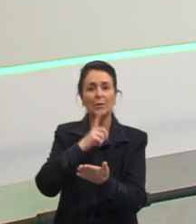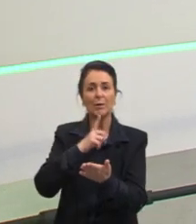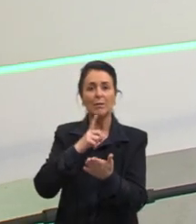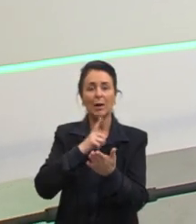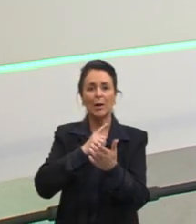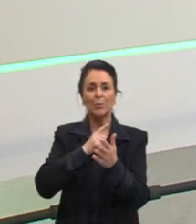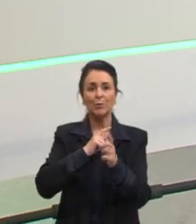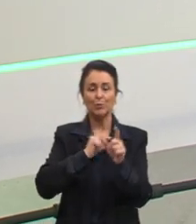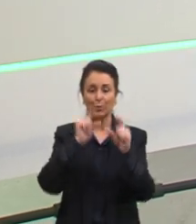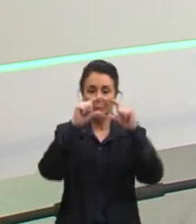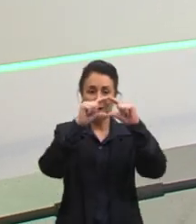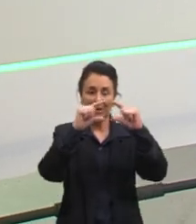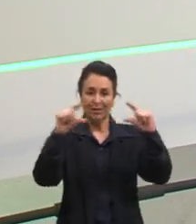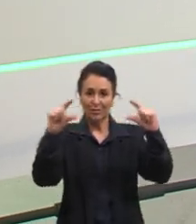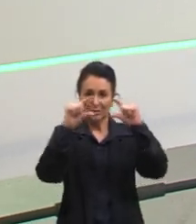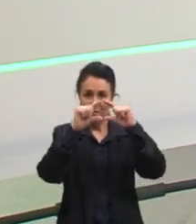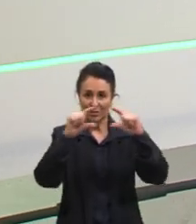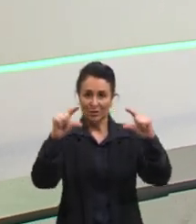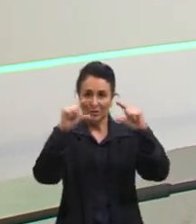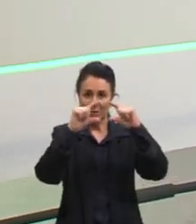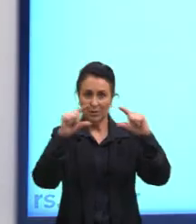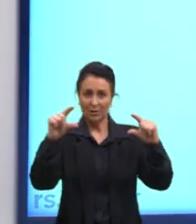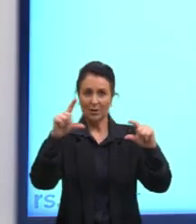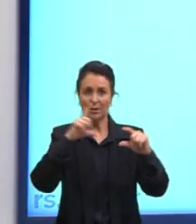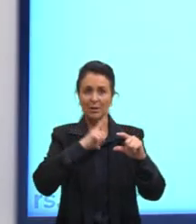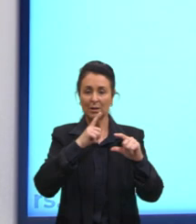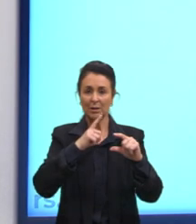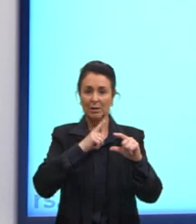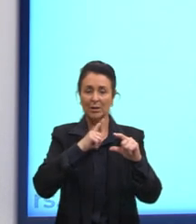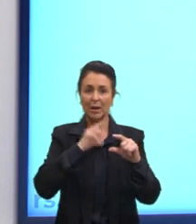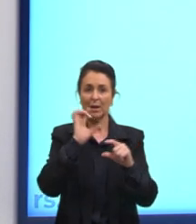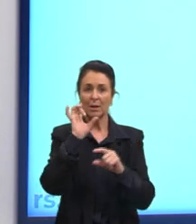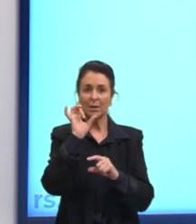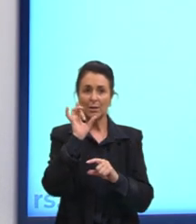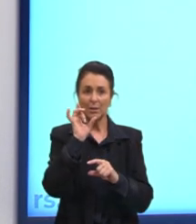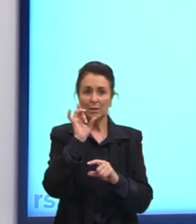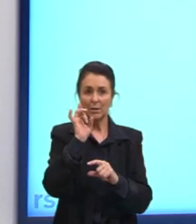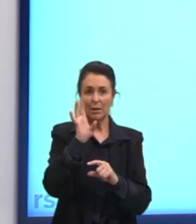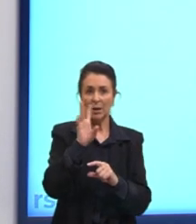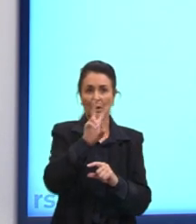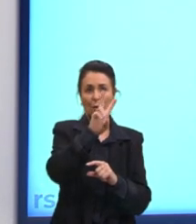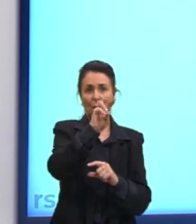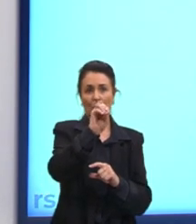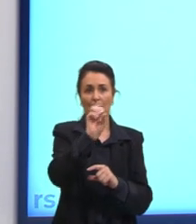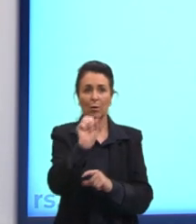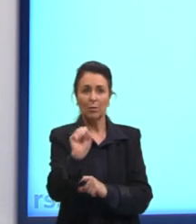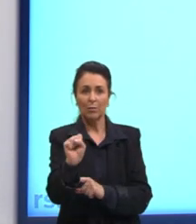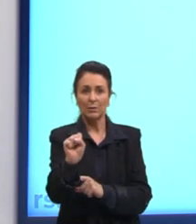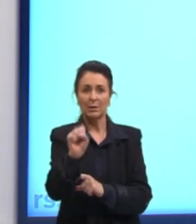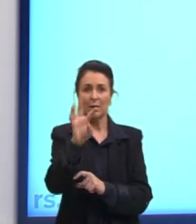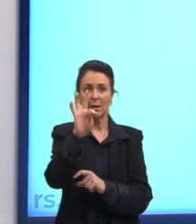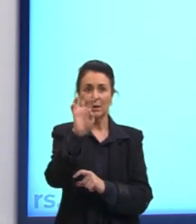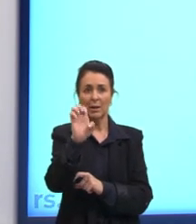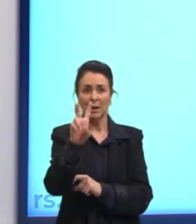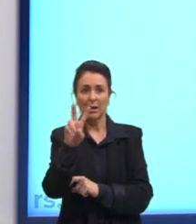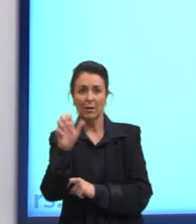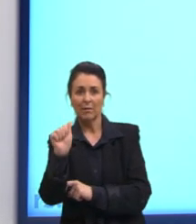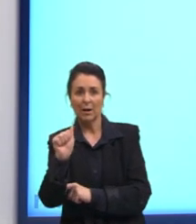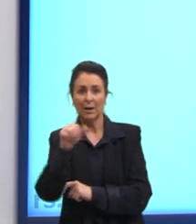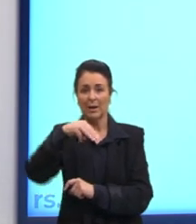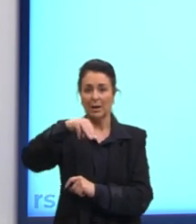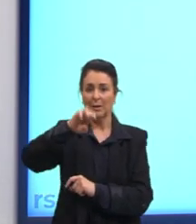tirinha que tem apenas pero vas a ver que vos, que vos, te va, ir mejor.